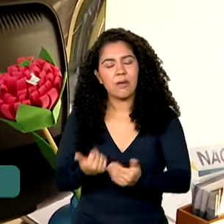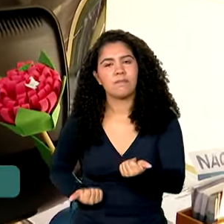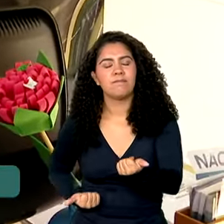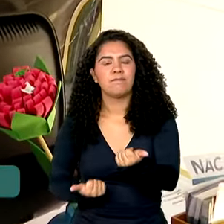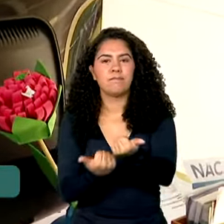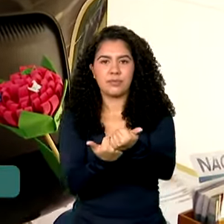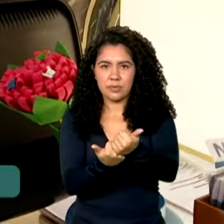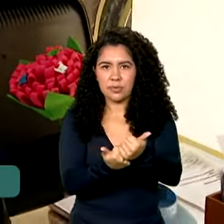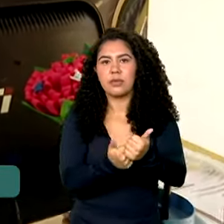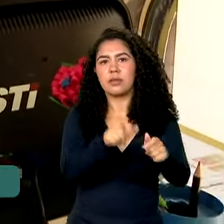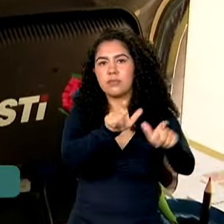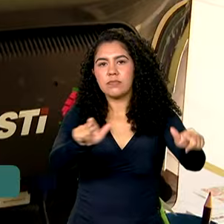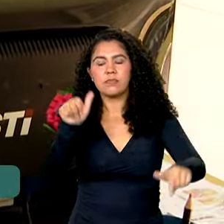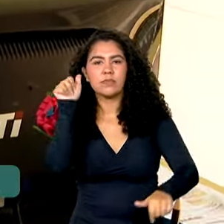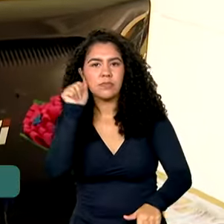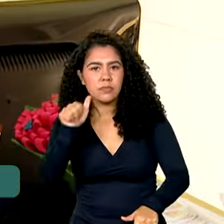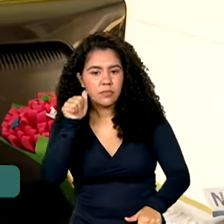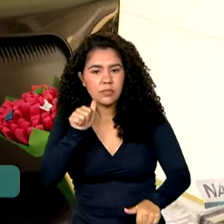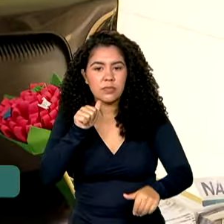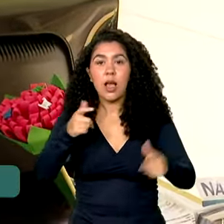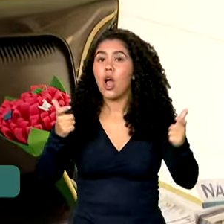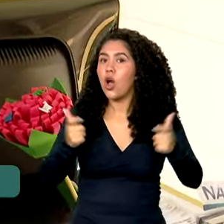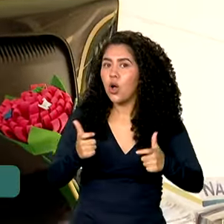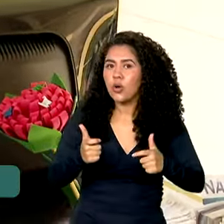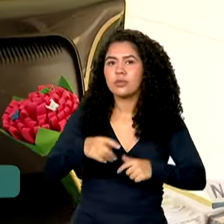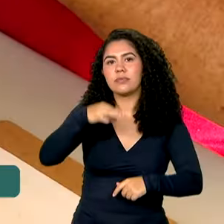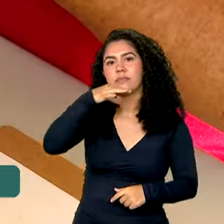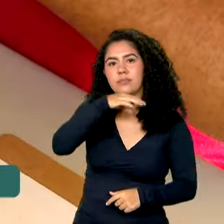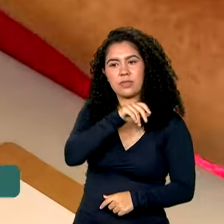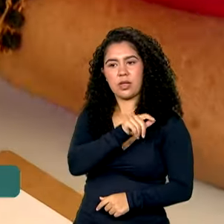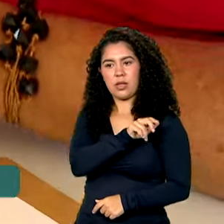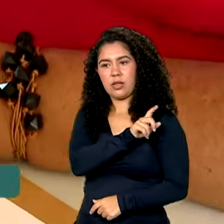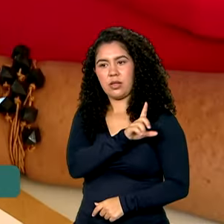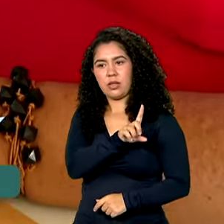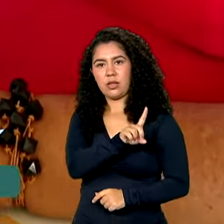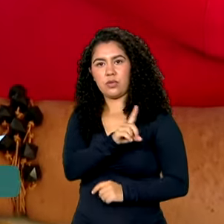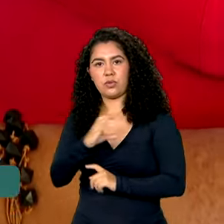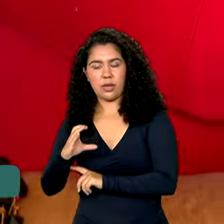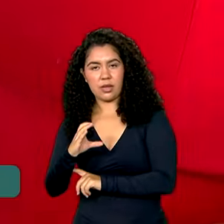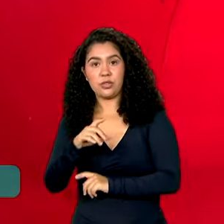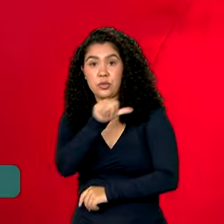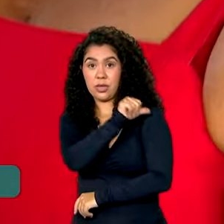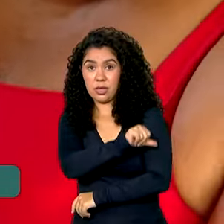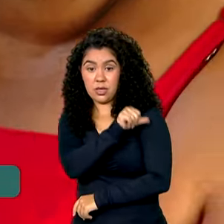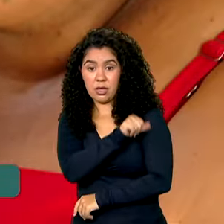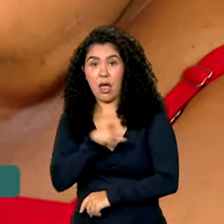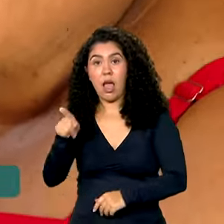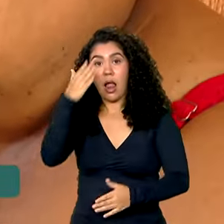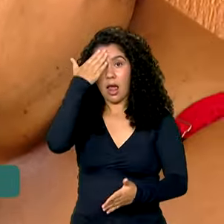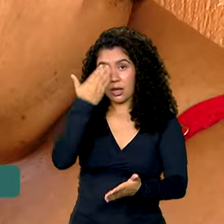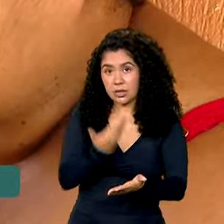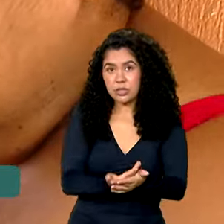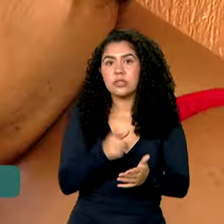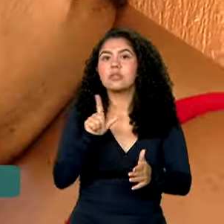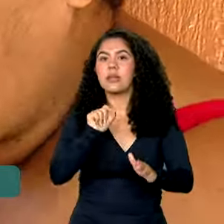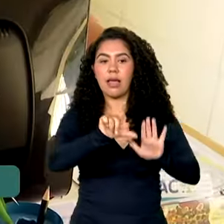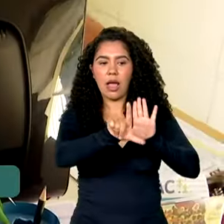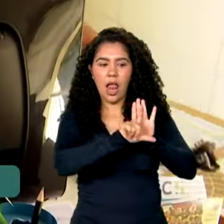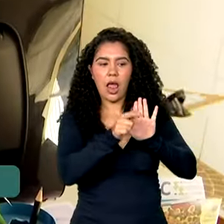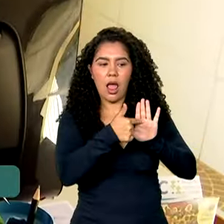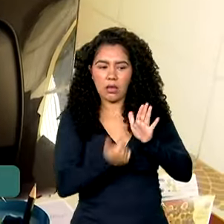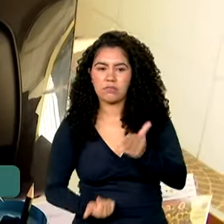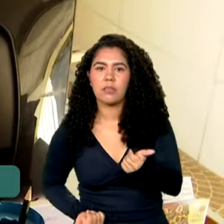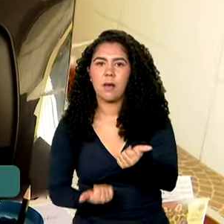vítimas de violência em Duque de Caxias, no Rio de Janeiro. Ela acredita que a lei irá ajudar essas mulheres